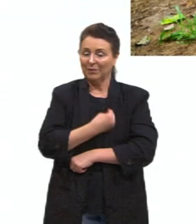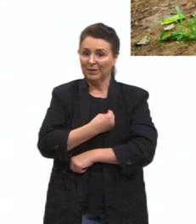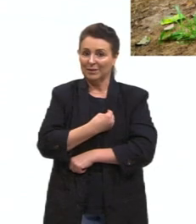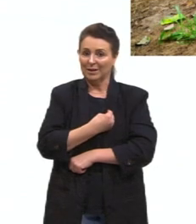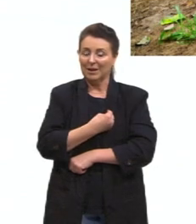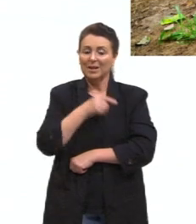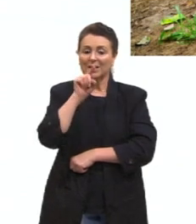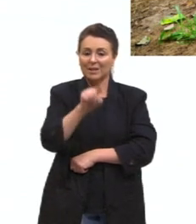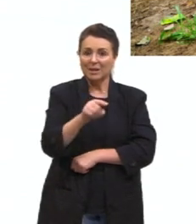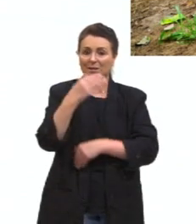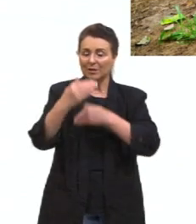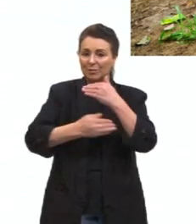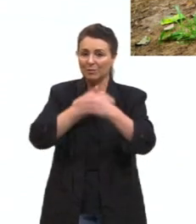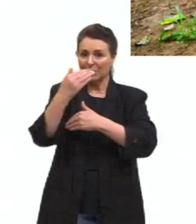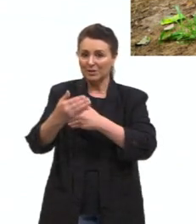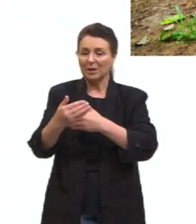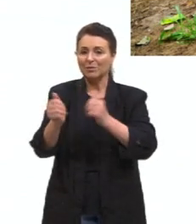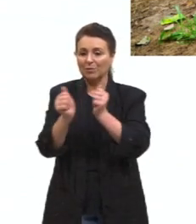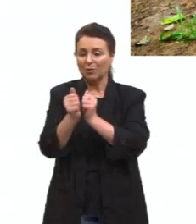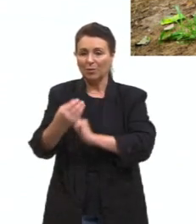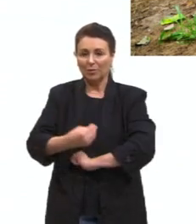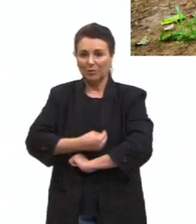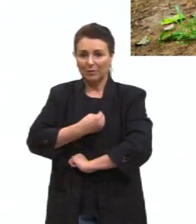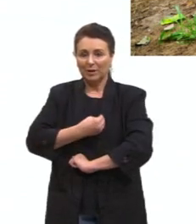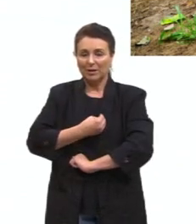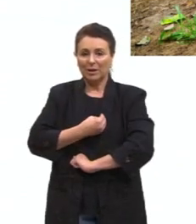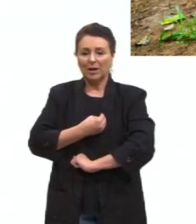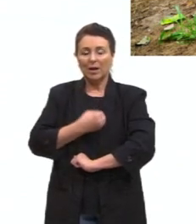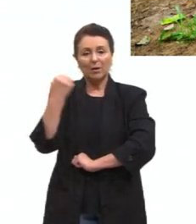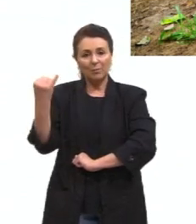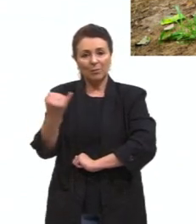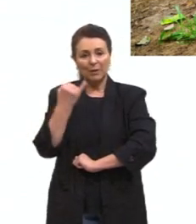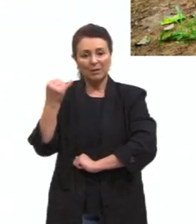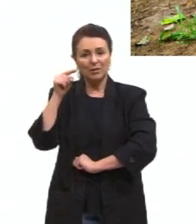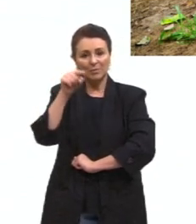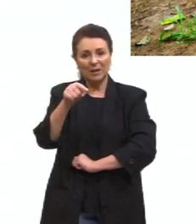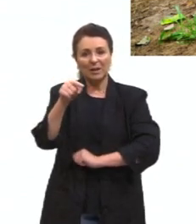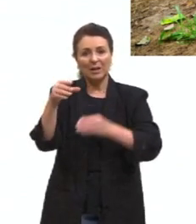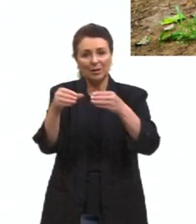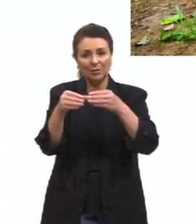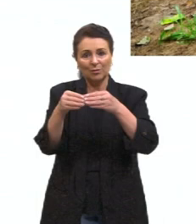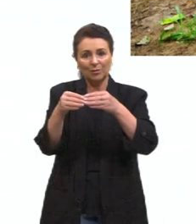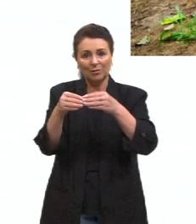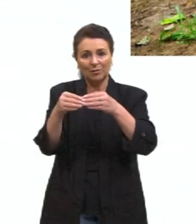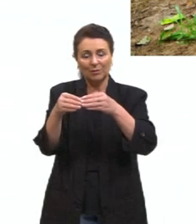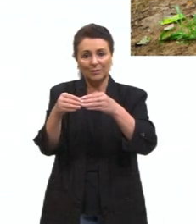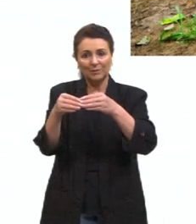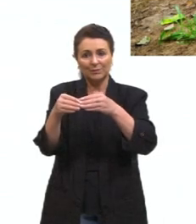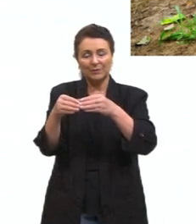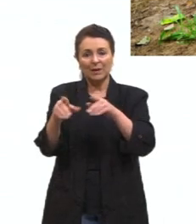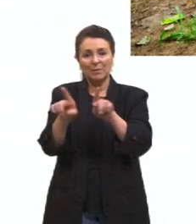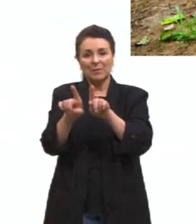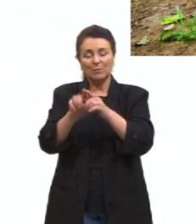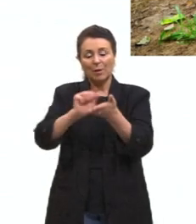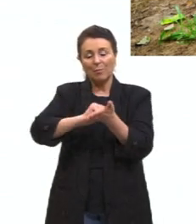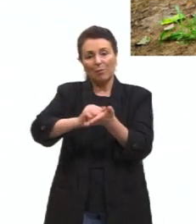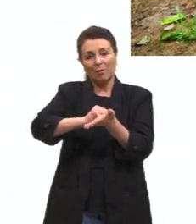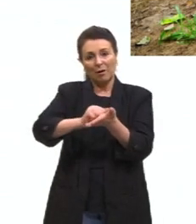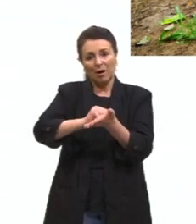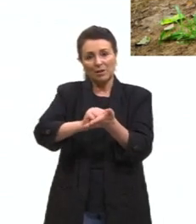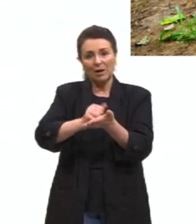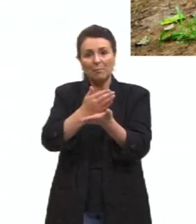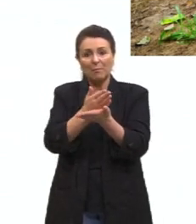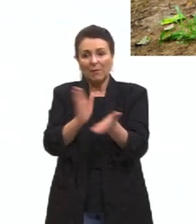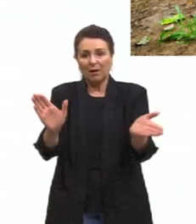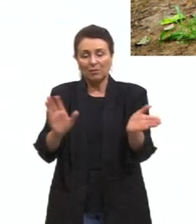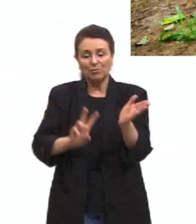eles, bastava. Essa convivência era suficiente para eles, mesmo que a borracha quebre o valor da